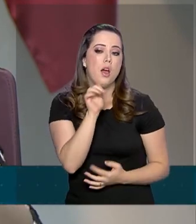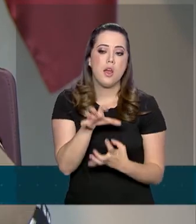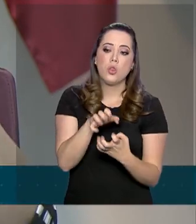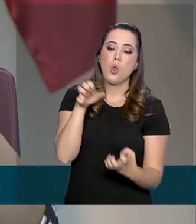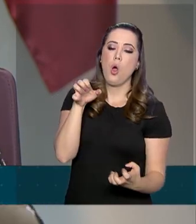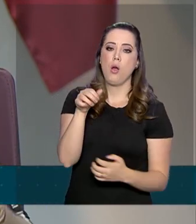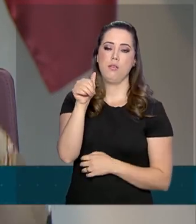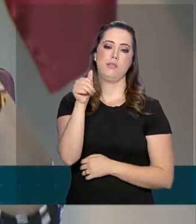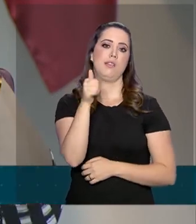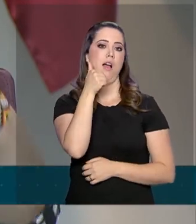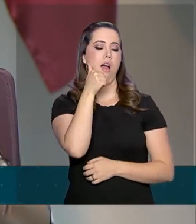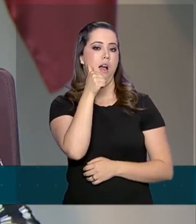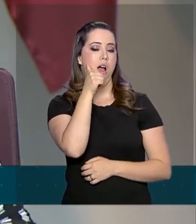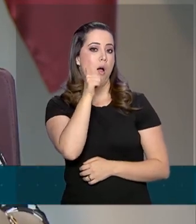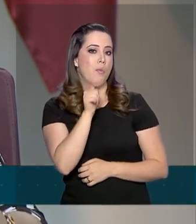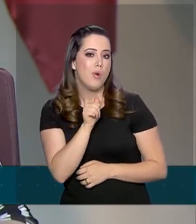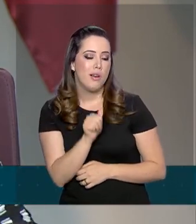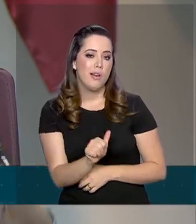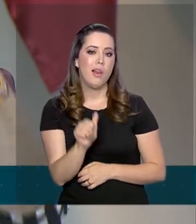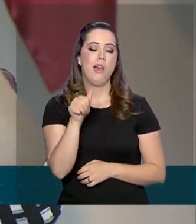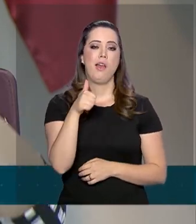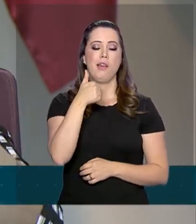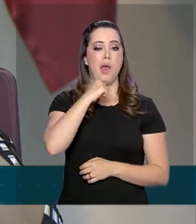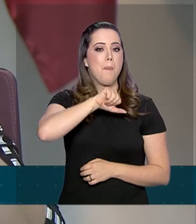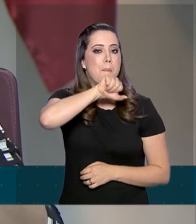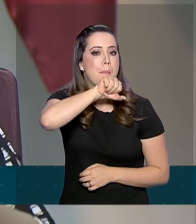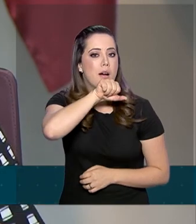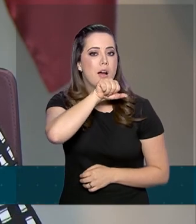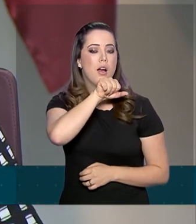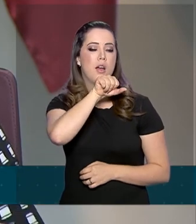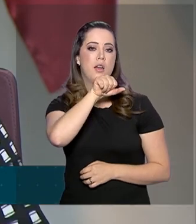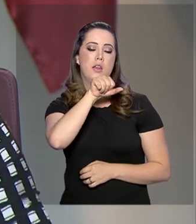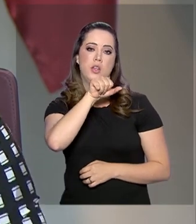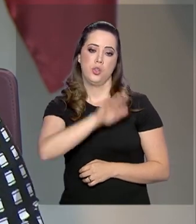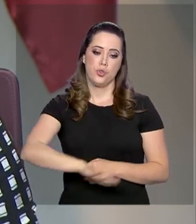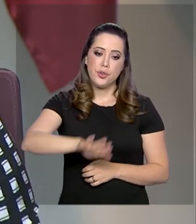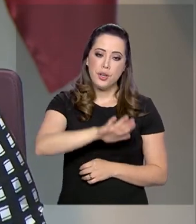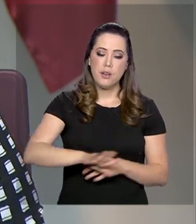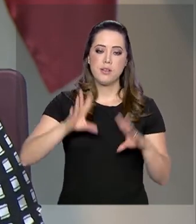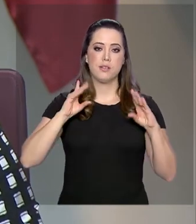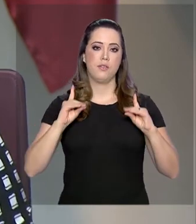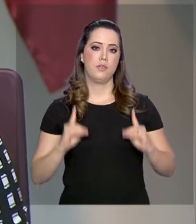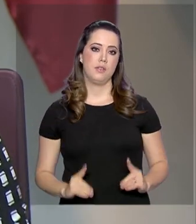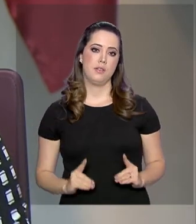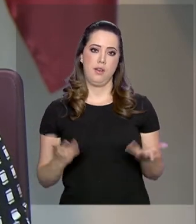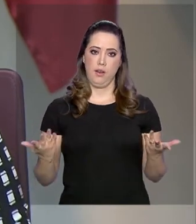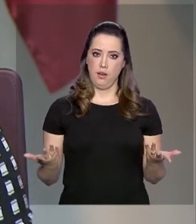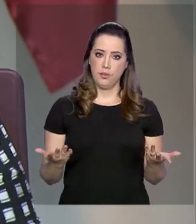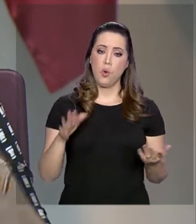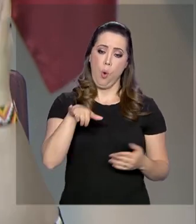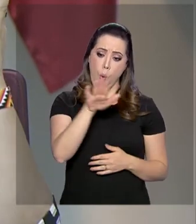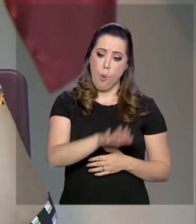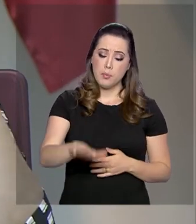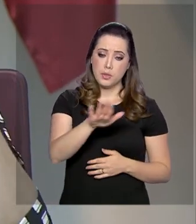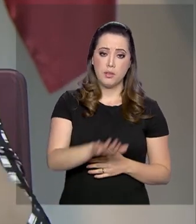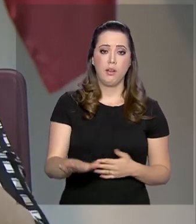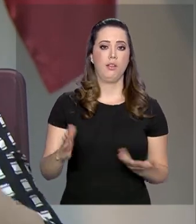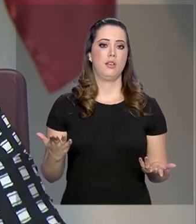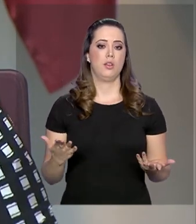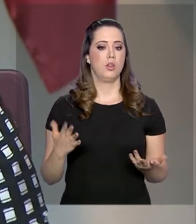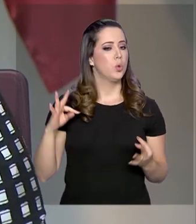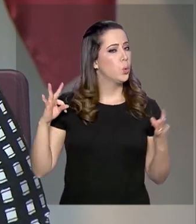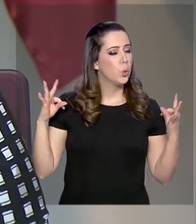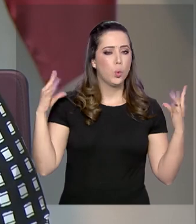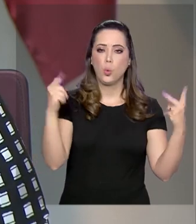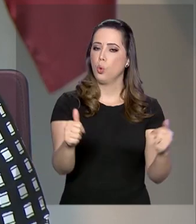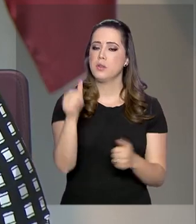criança com deficiência ou doenças raras, a menina, o Salve Mulher, vai alcançar todas